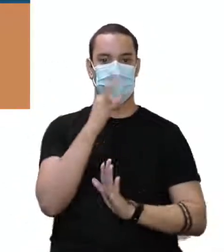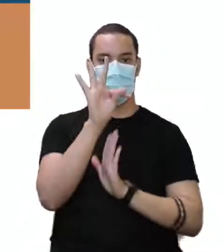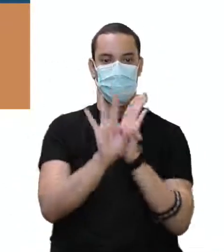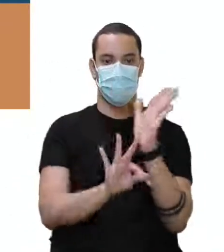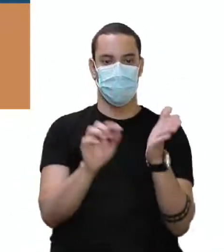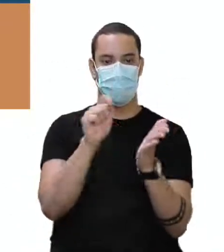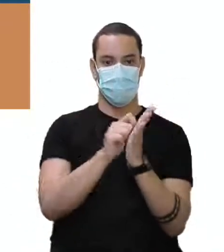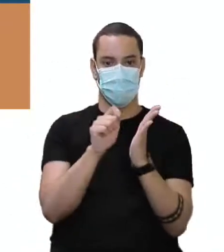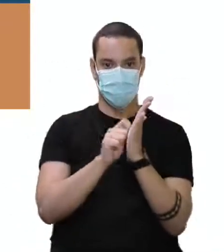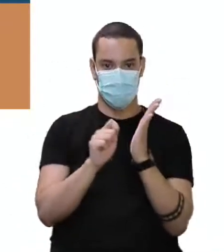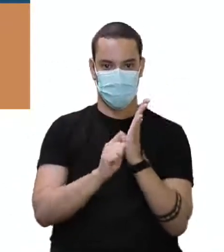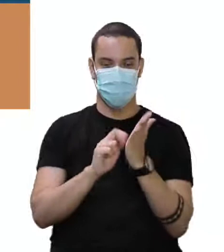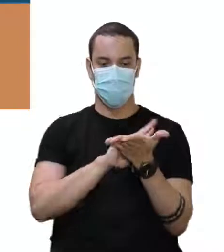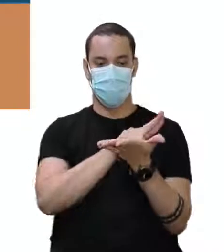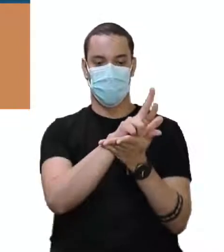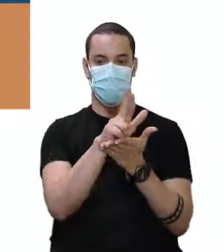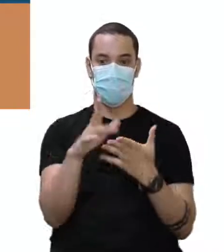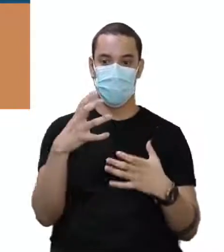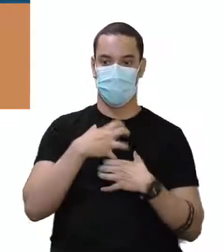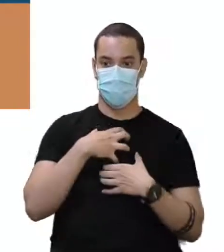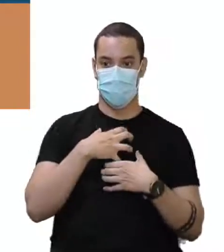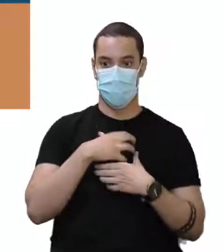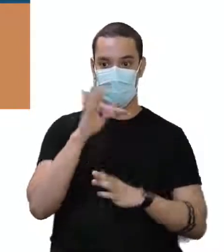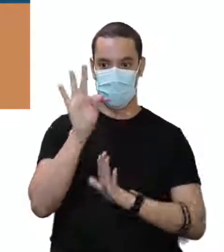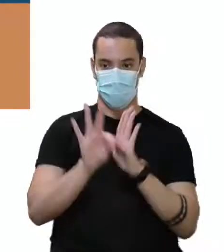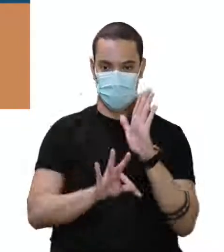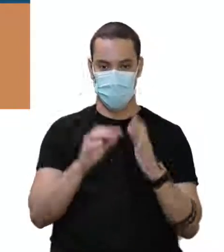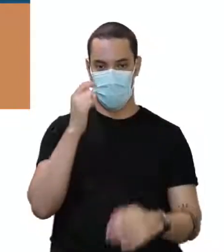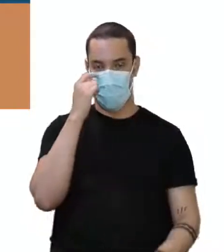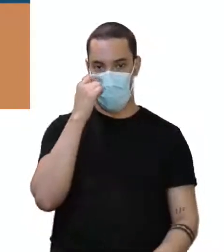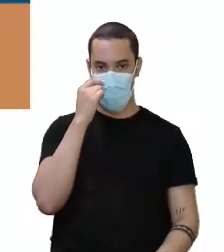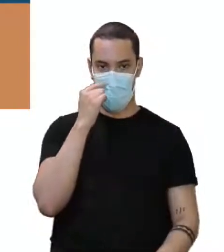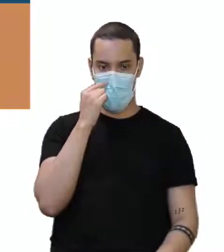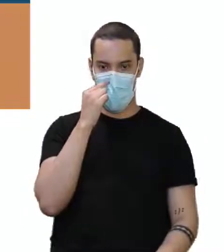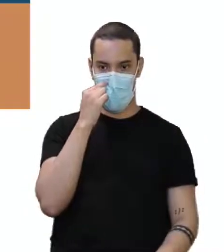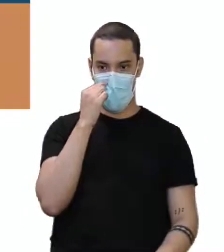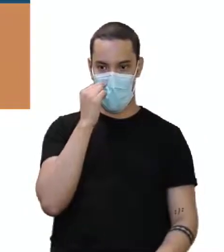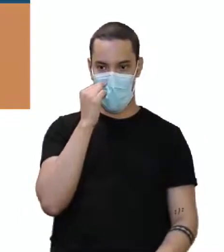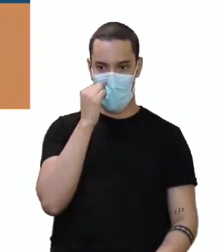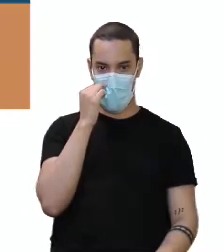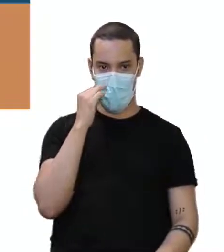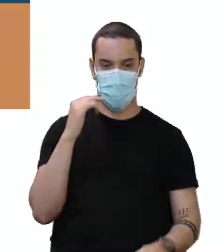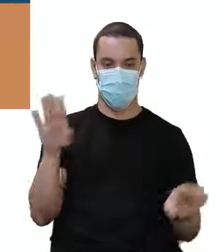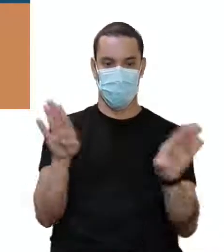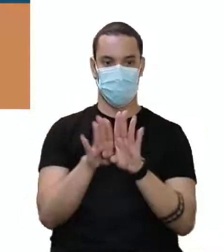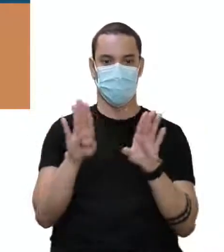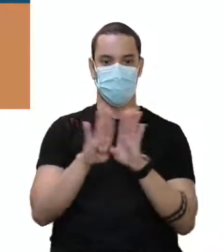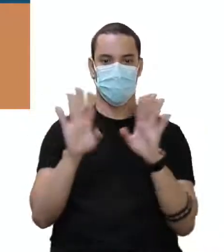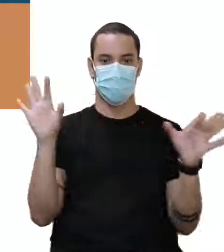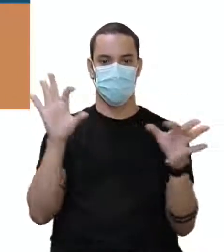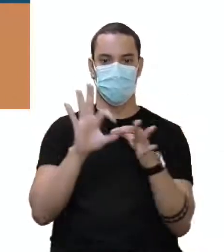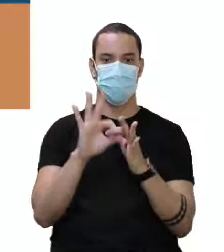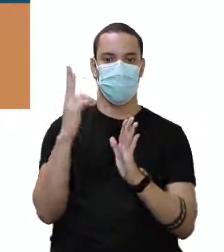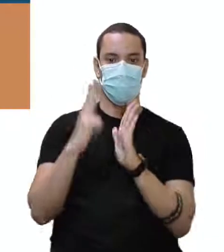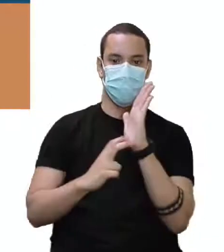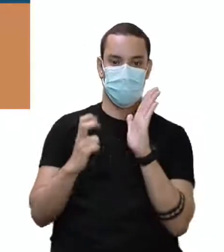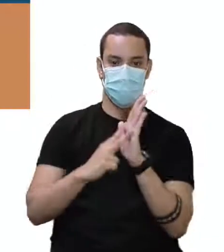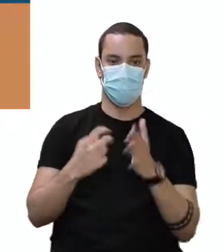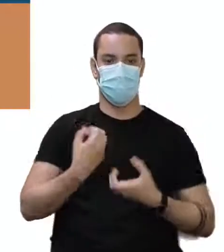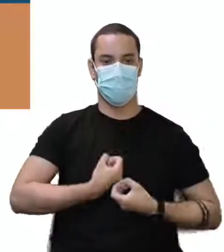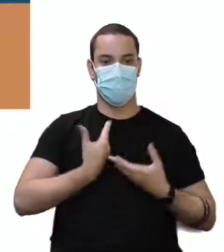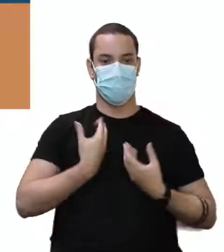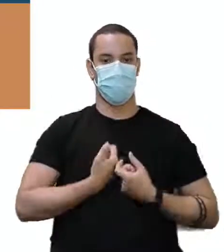escrito, de vários gêneros textuais. Também, tu vai associar vocabulários, expressões